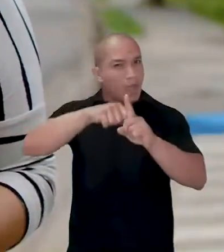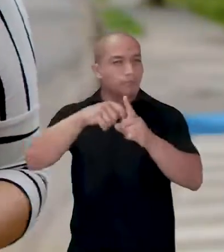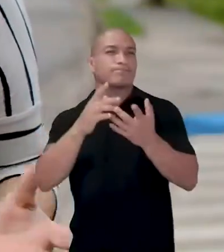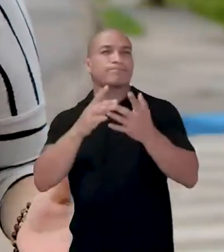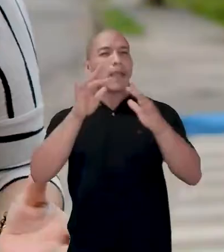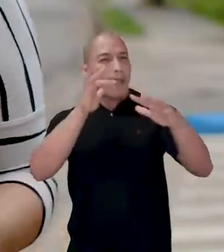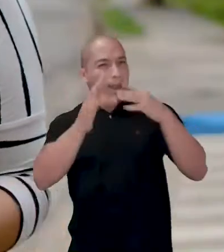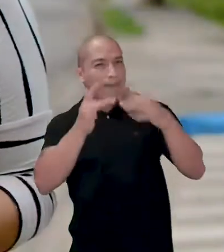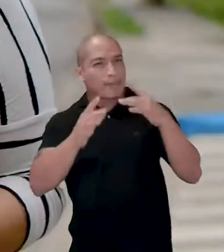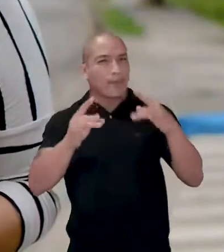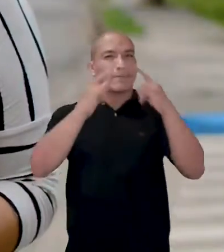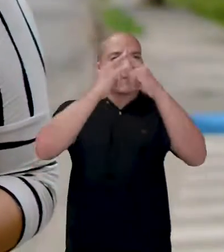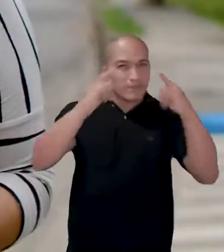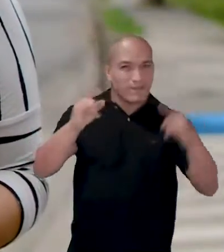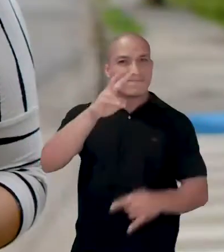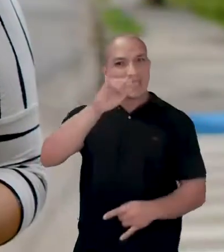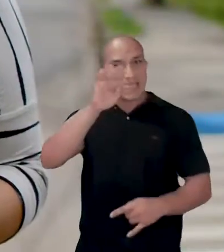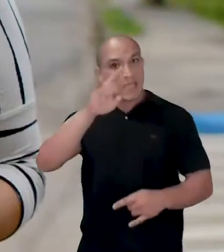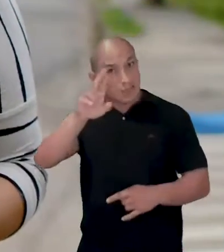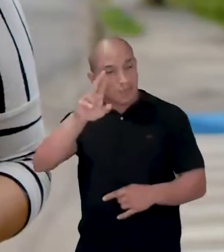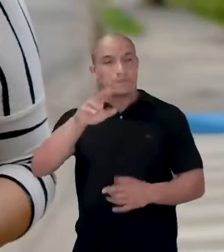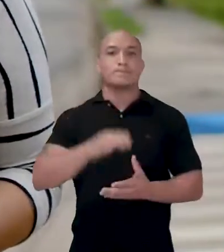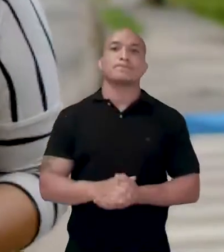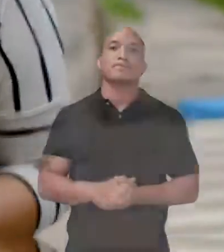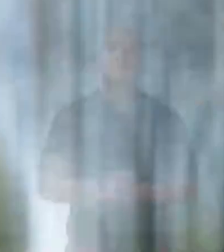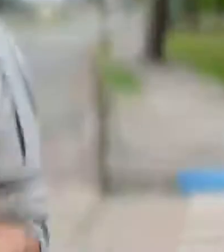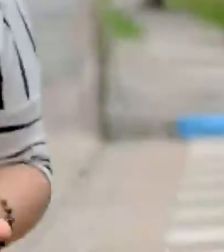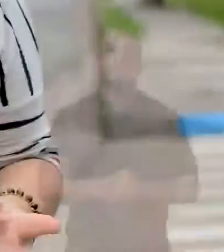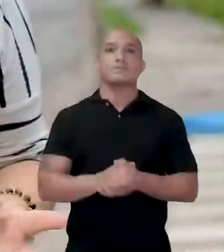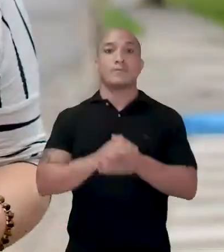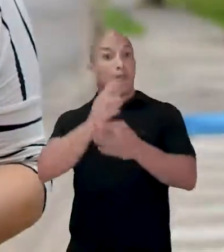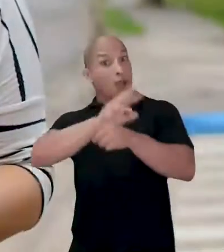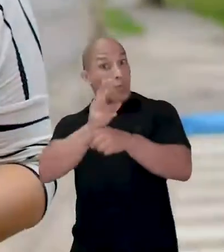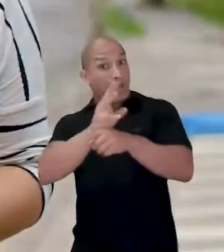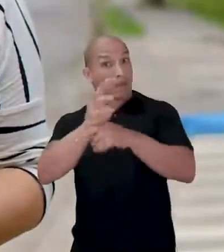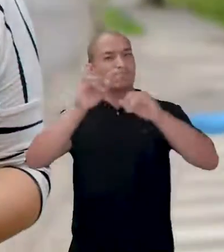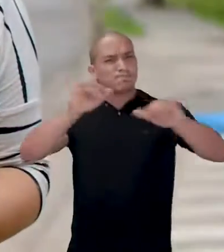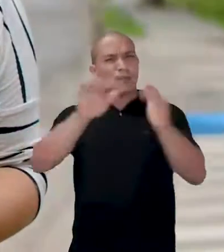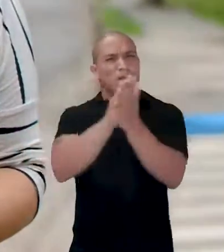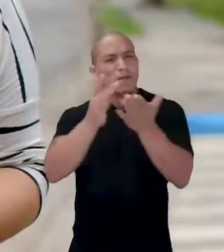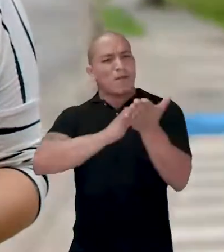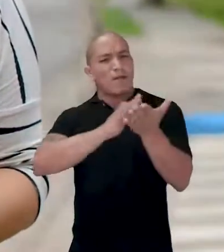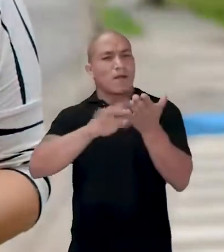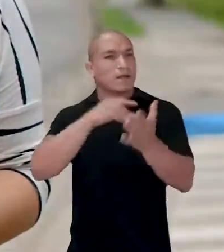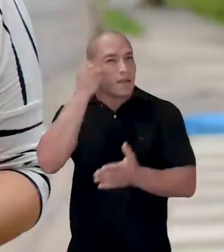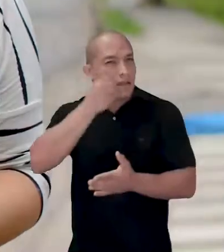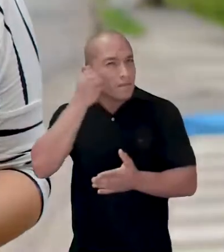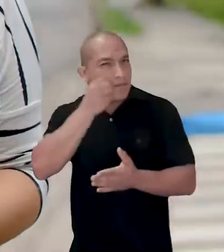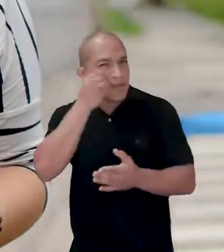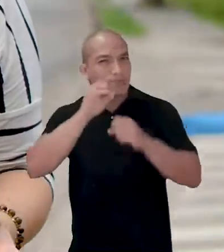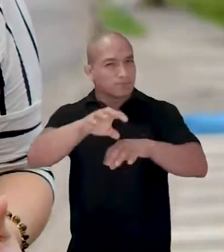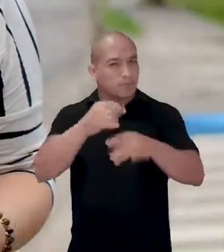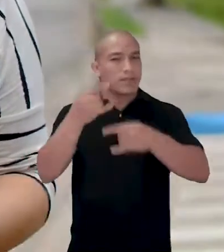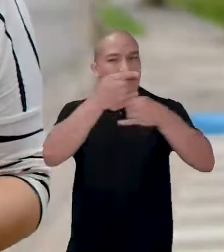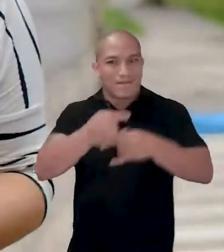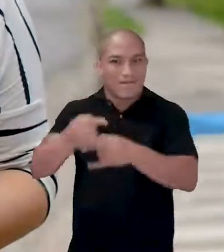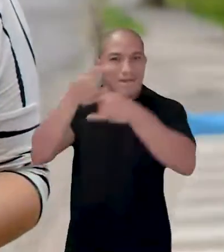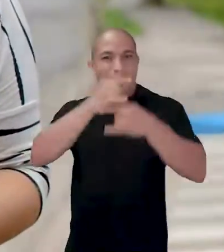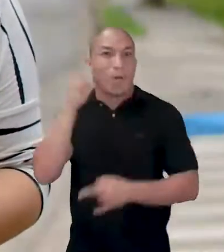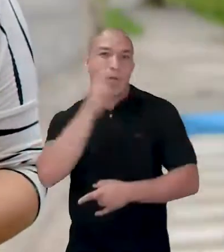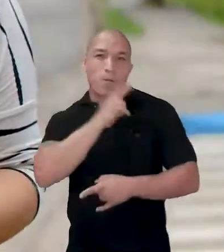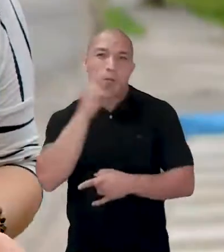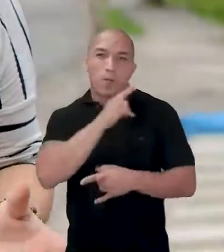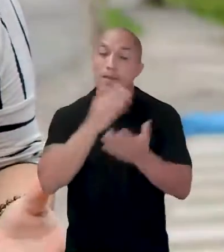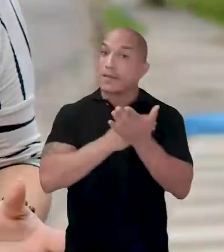neste mês por meio das redes sociais da Fundação Vitor Civita. A UEMA lançou o e-book Relatos de Experiências Exitosos no Ensino Remoto